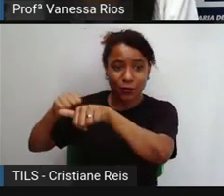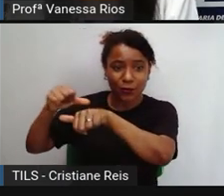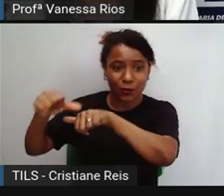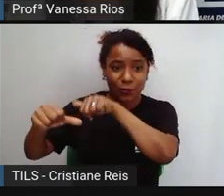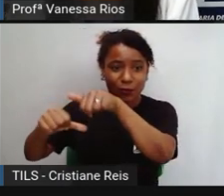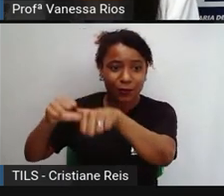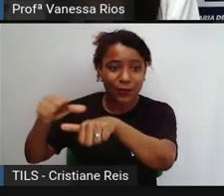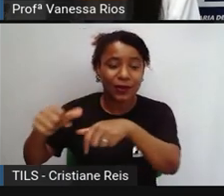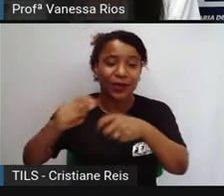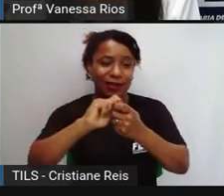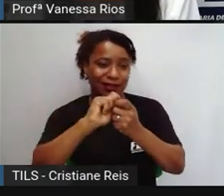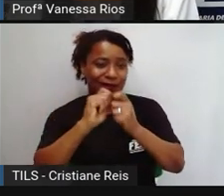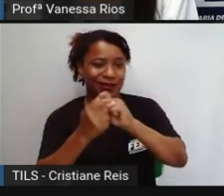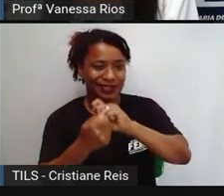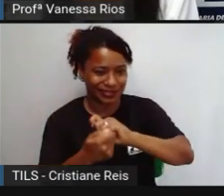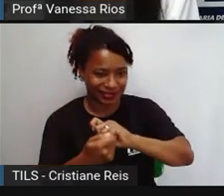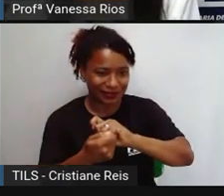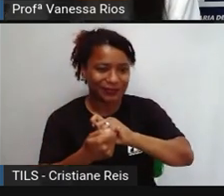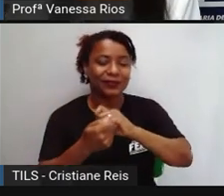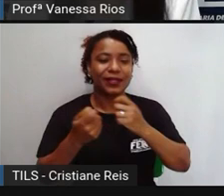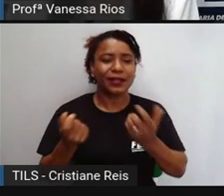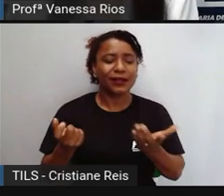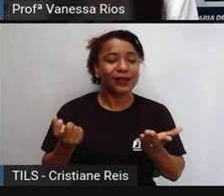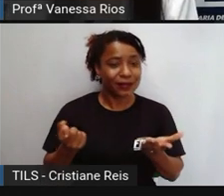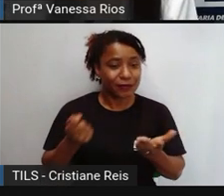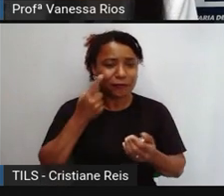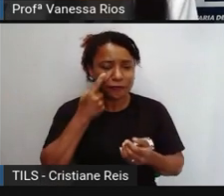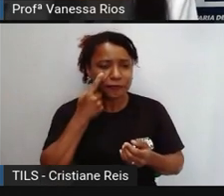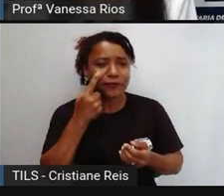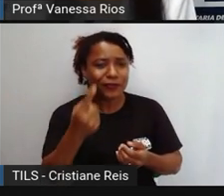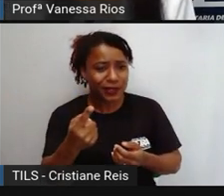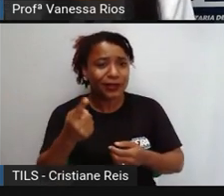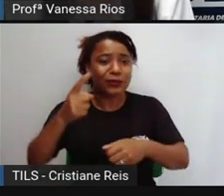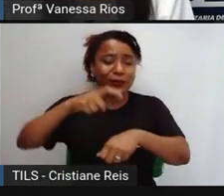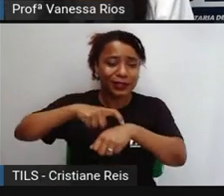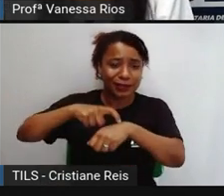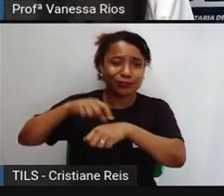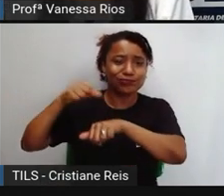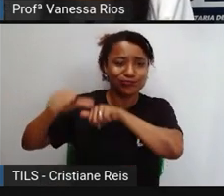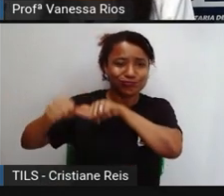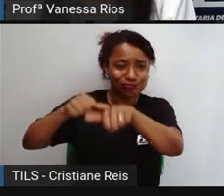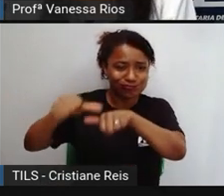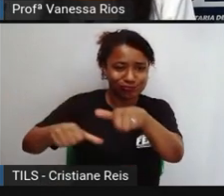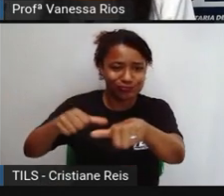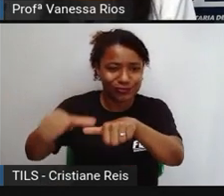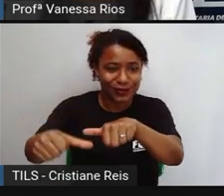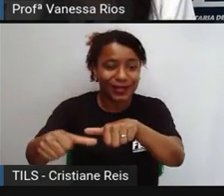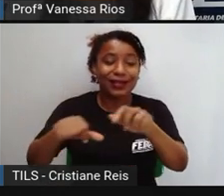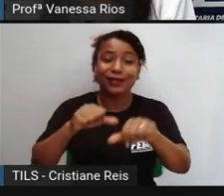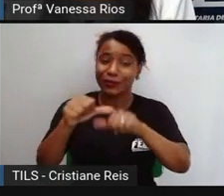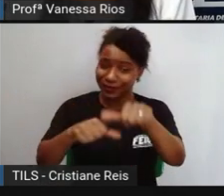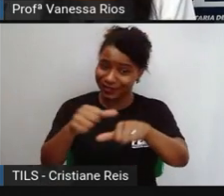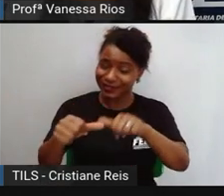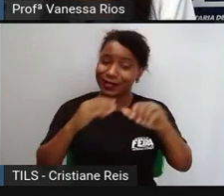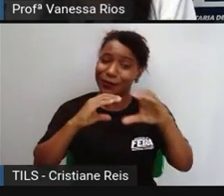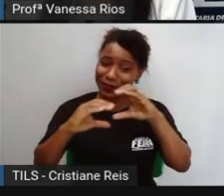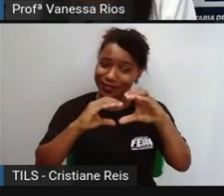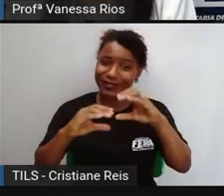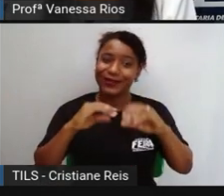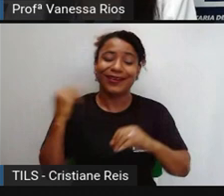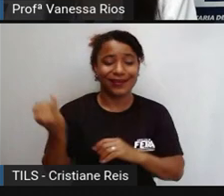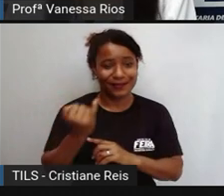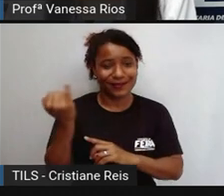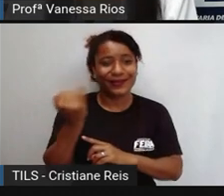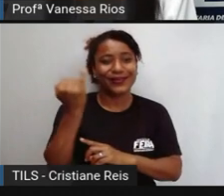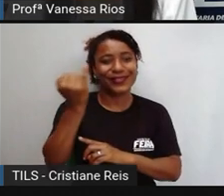adaptações. E quando a gente observa, tem sim aí a sua importância dentro desse processo de comunicação que a gente